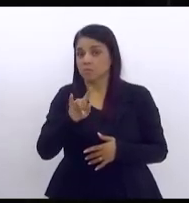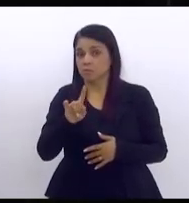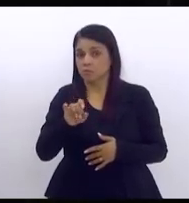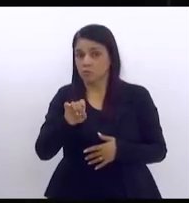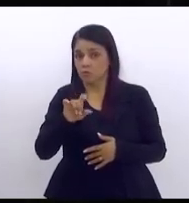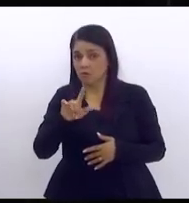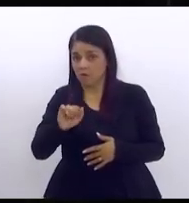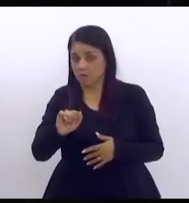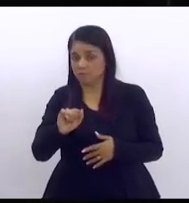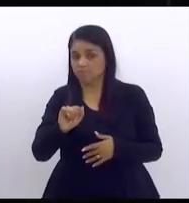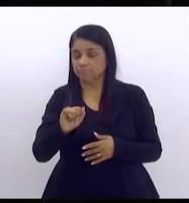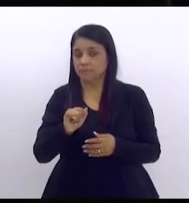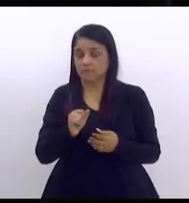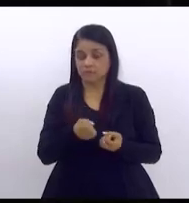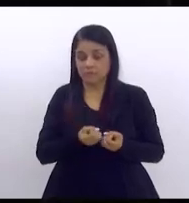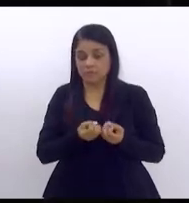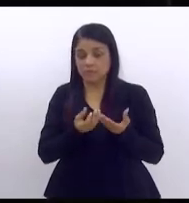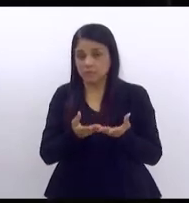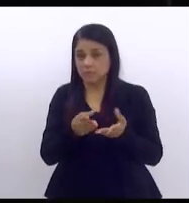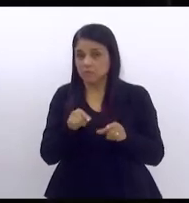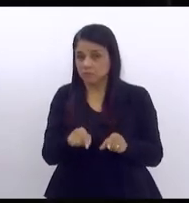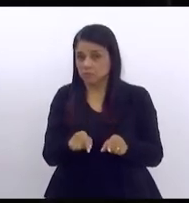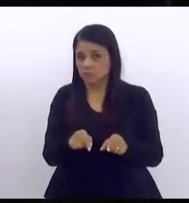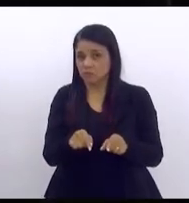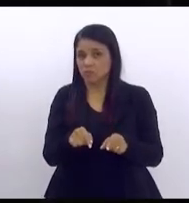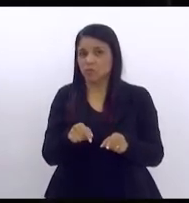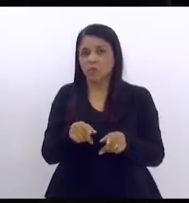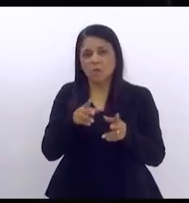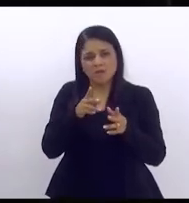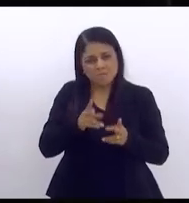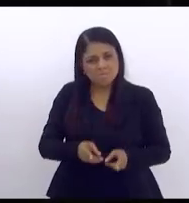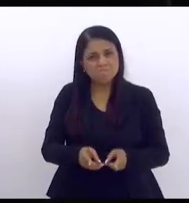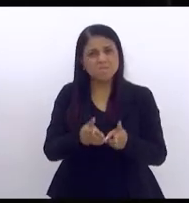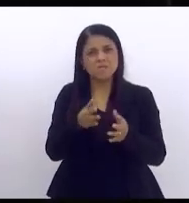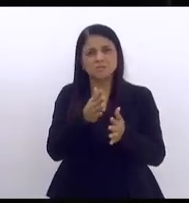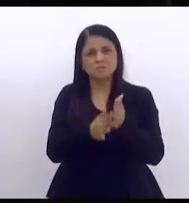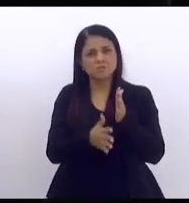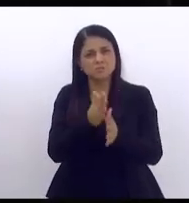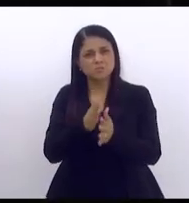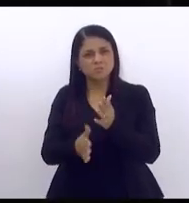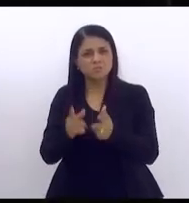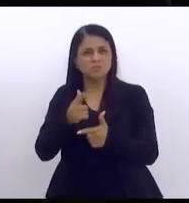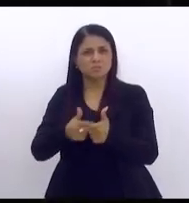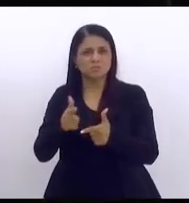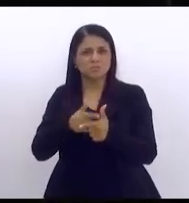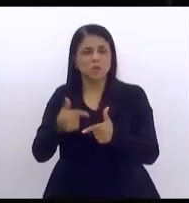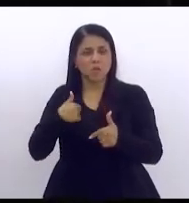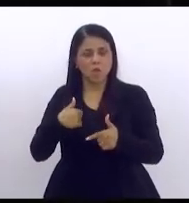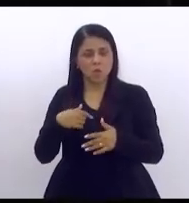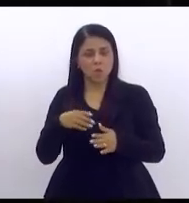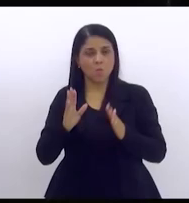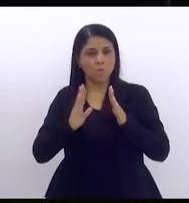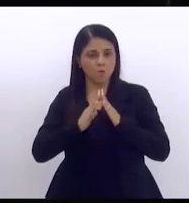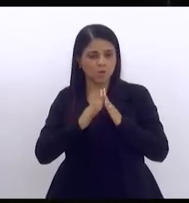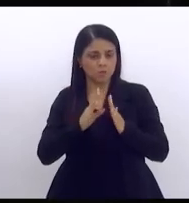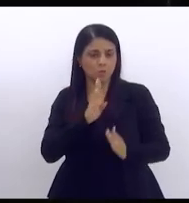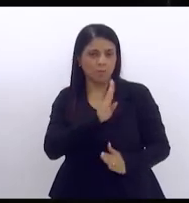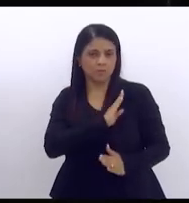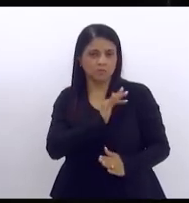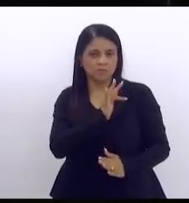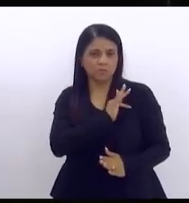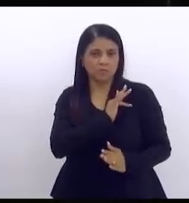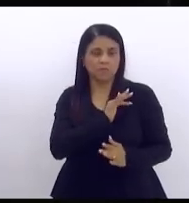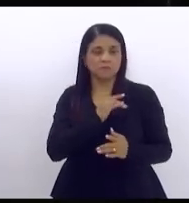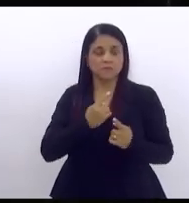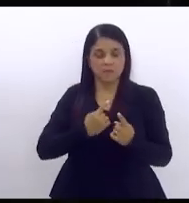que passa pelo mesmo caos eu que sou morador da Baixada Fluminense é a linha vermelha